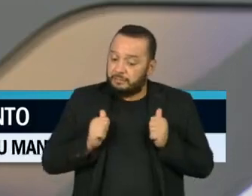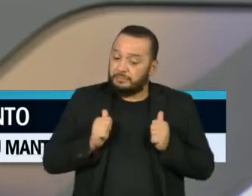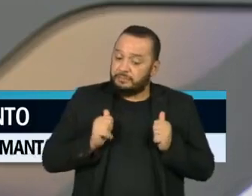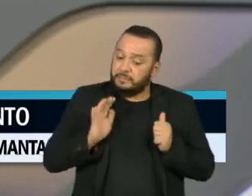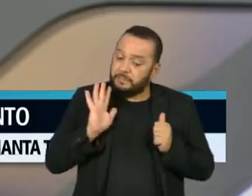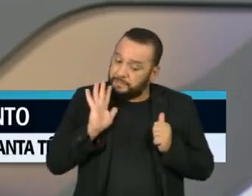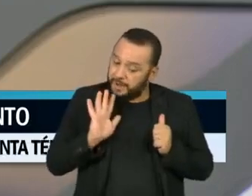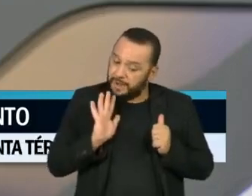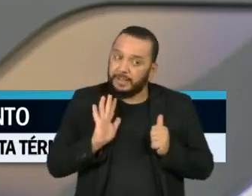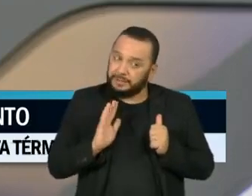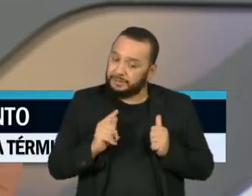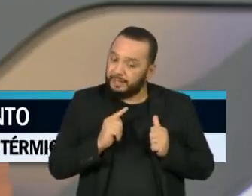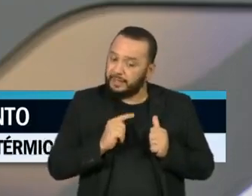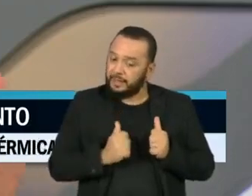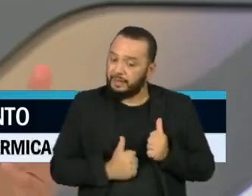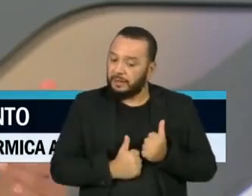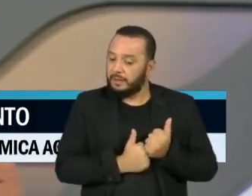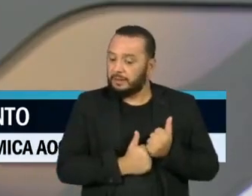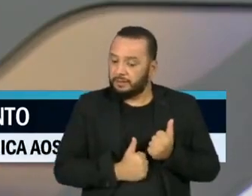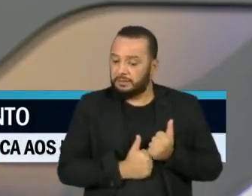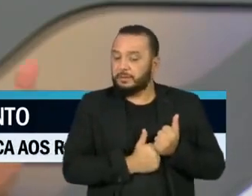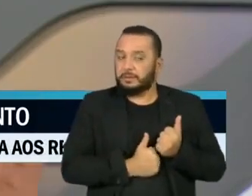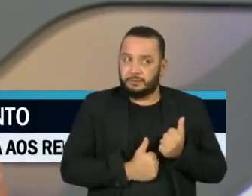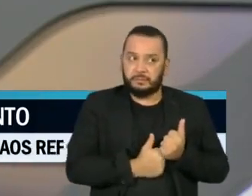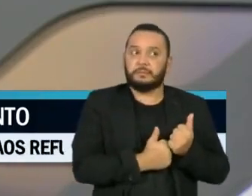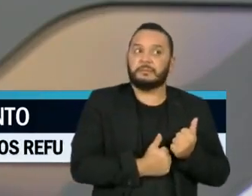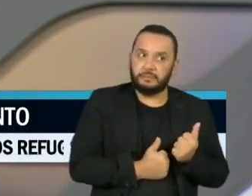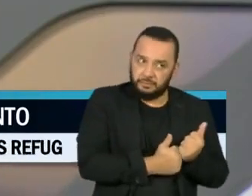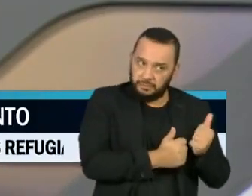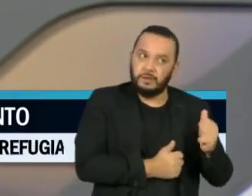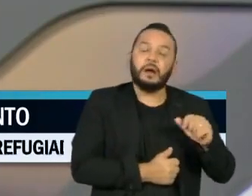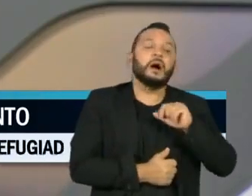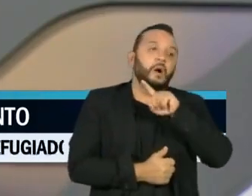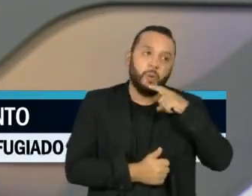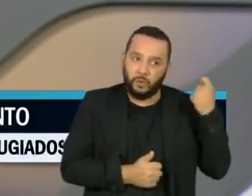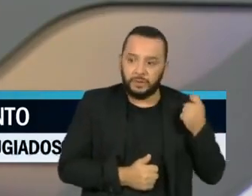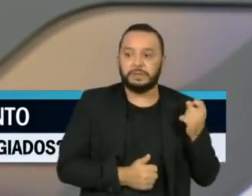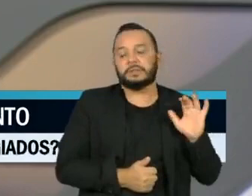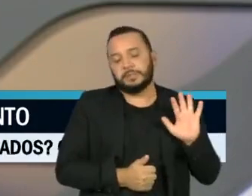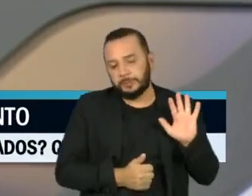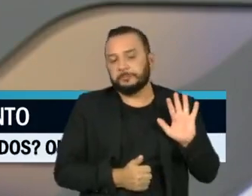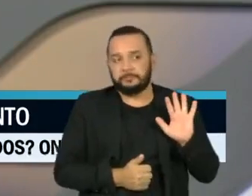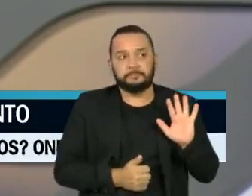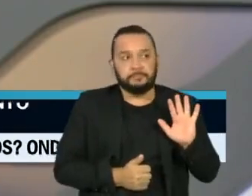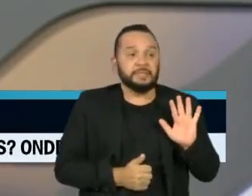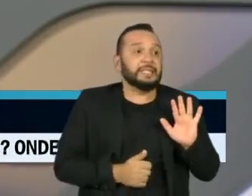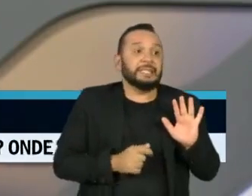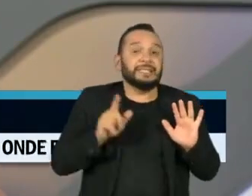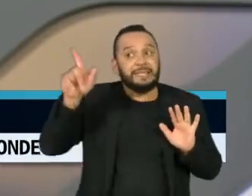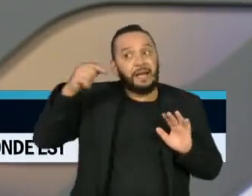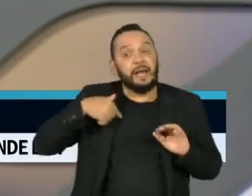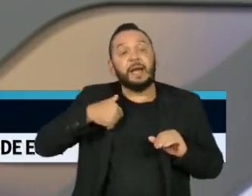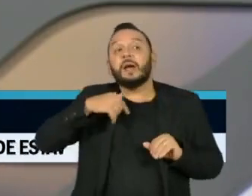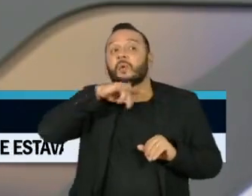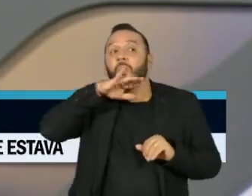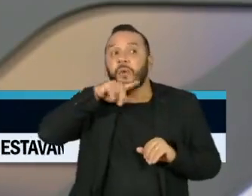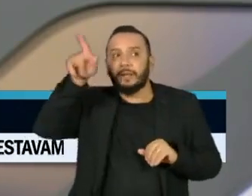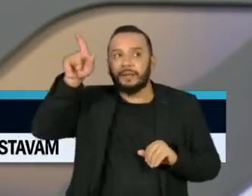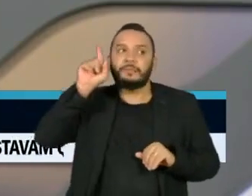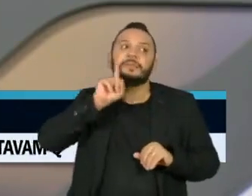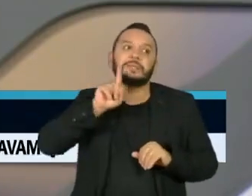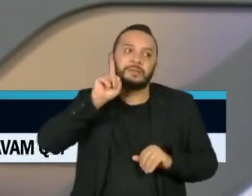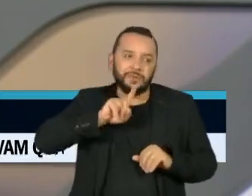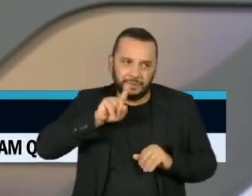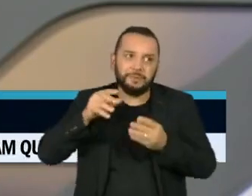à Rússia. Então, a gente teria aí uma nova configuração e que é ruim para os Estados Unidos, que é ruim também para